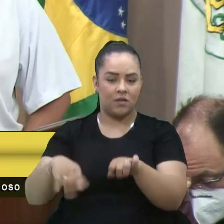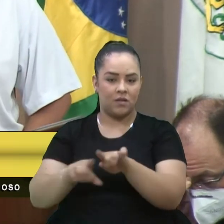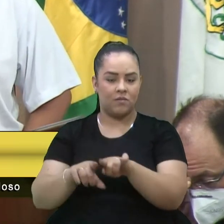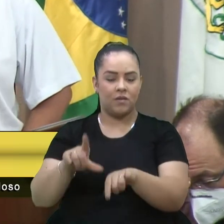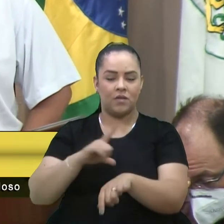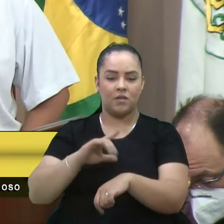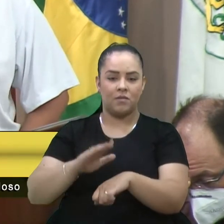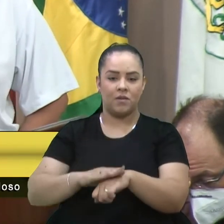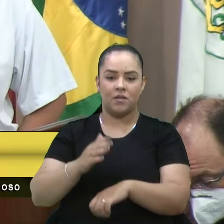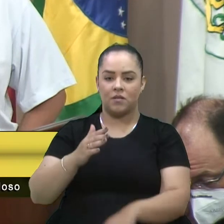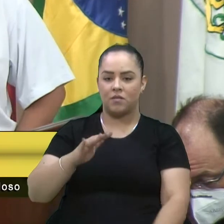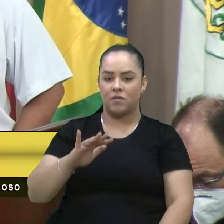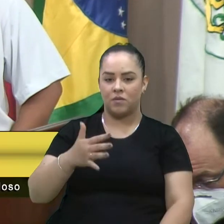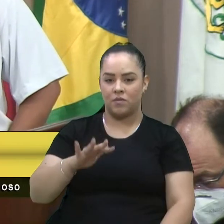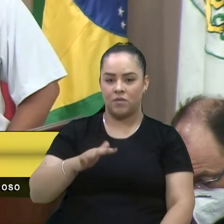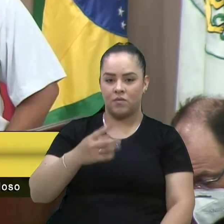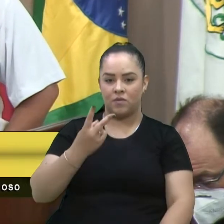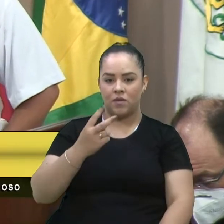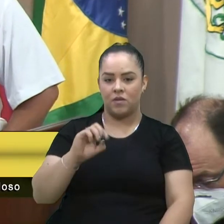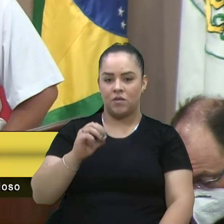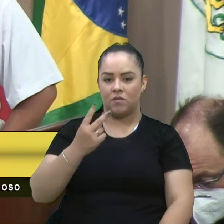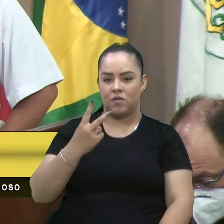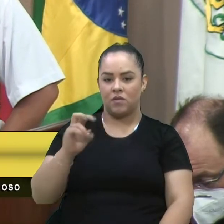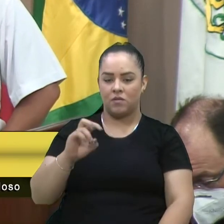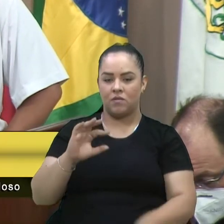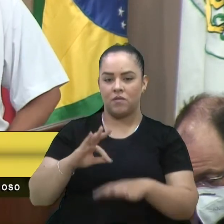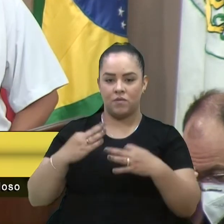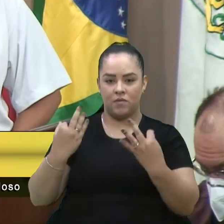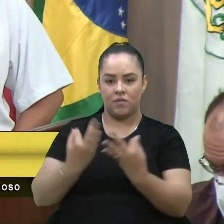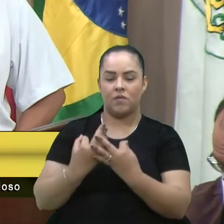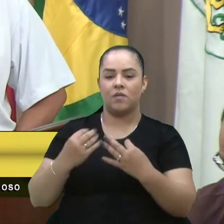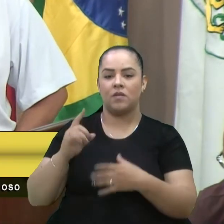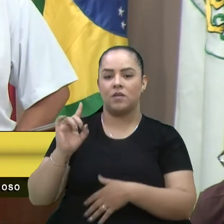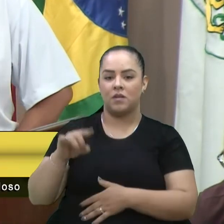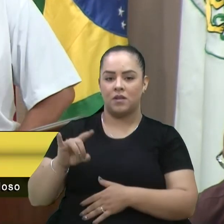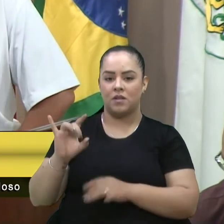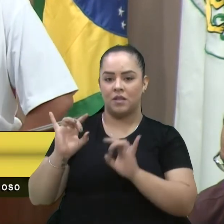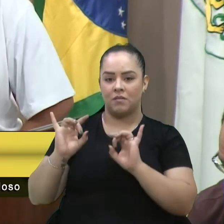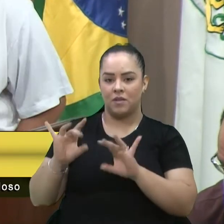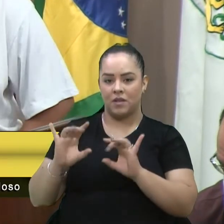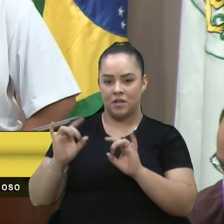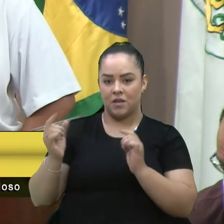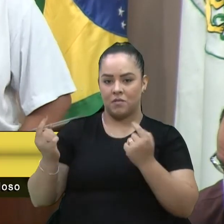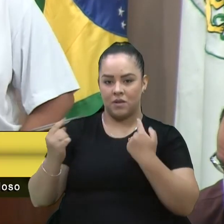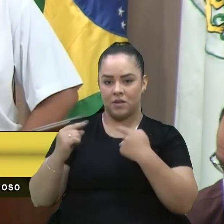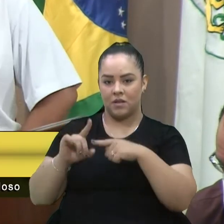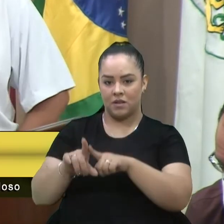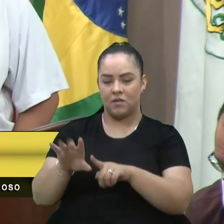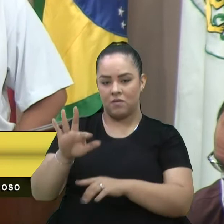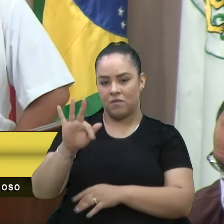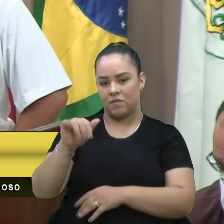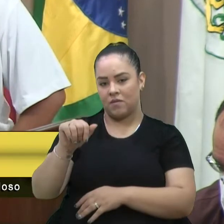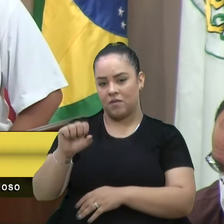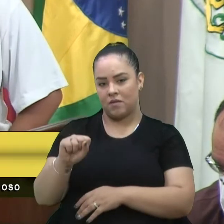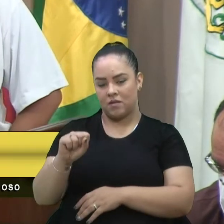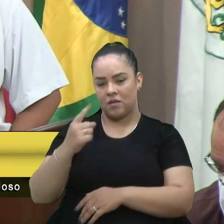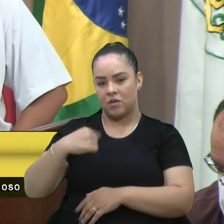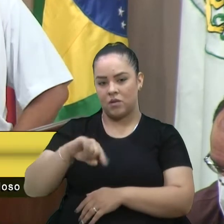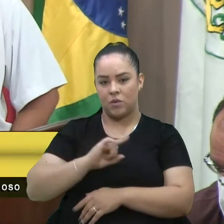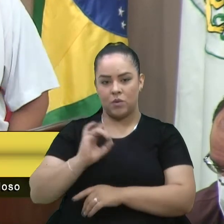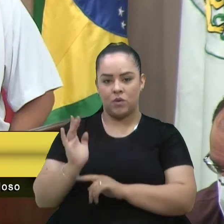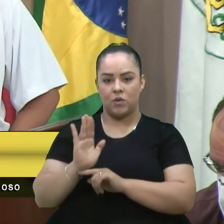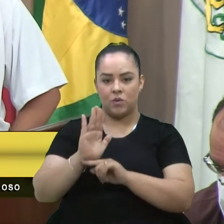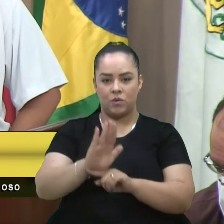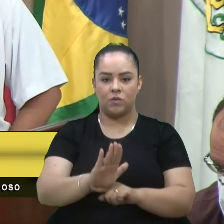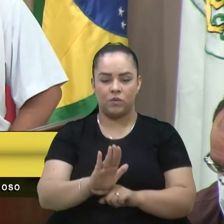em torno de 20, 25 famílias que são extra parceria com a FAS, que a gente está auxiliando.